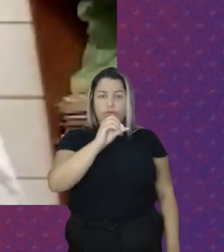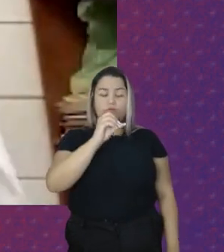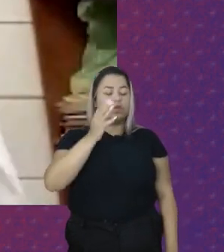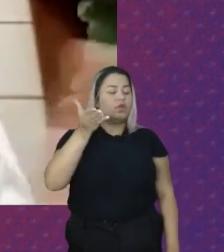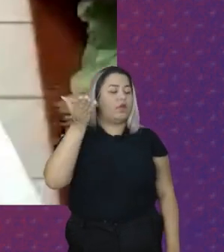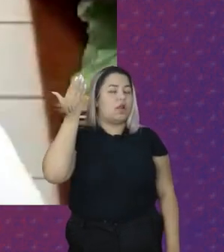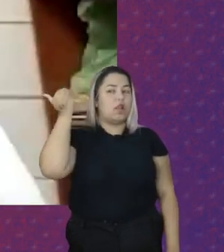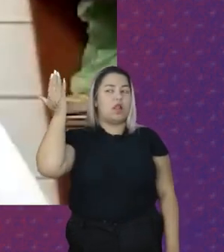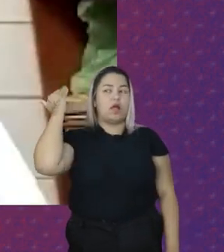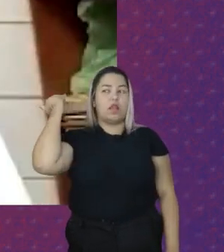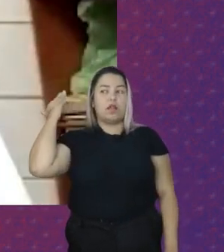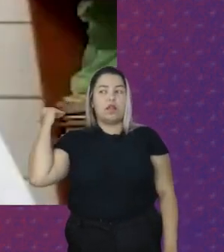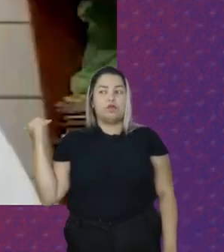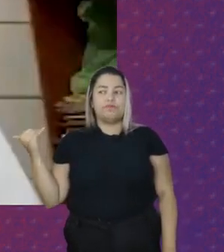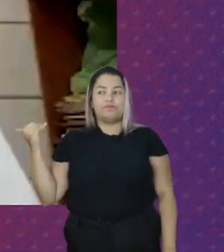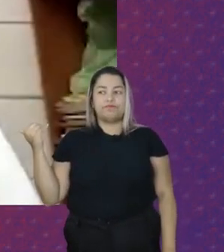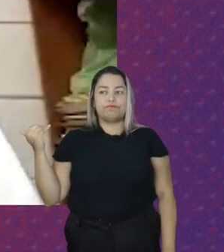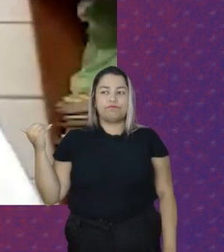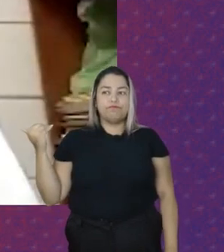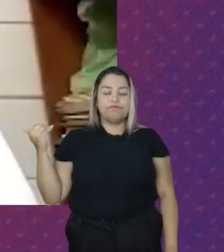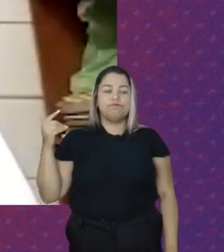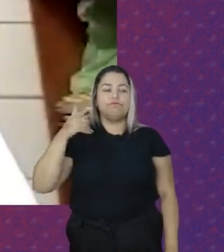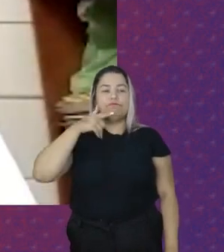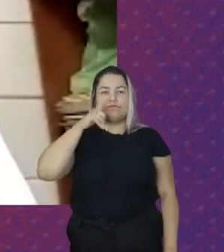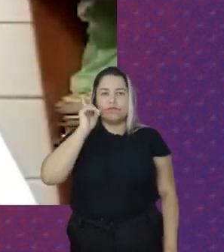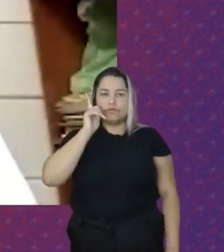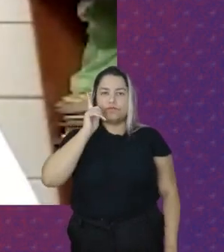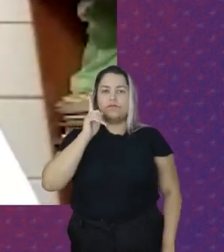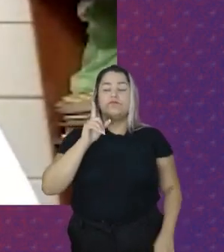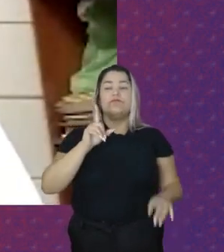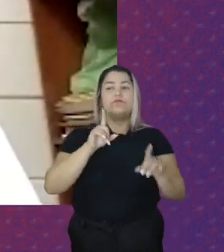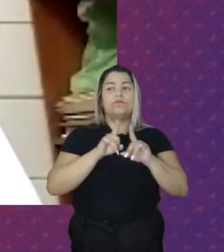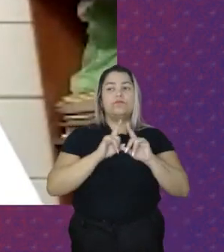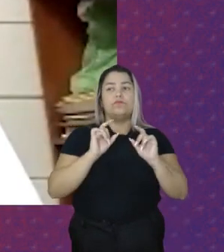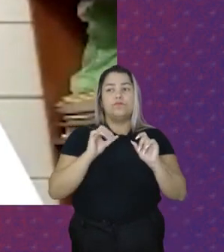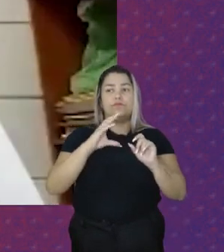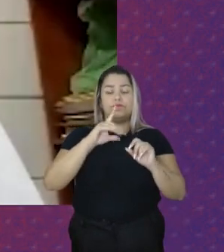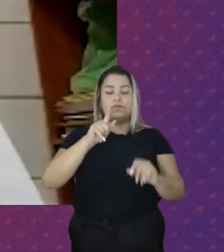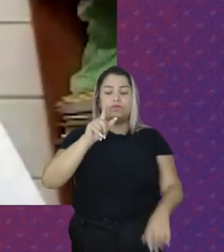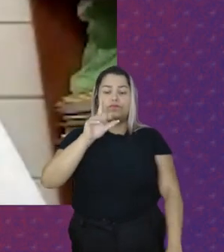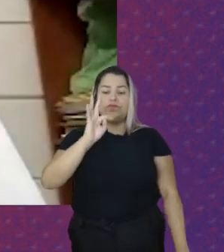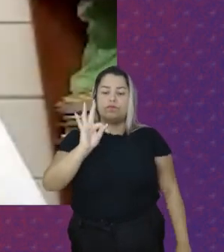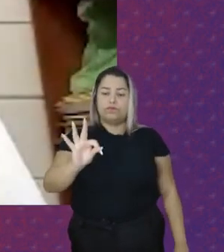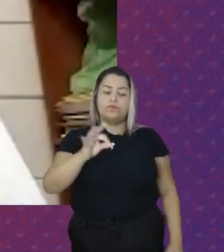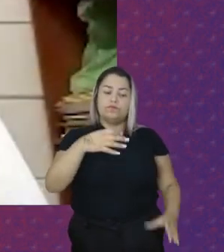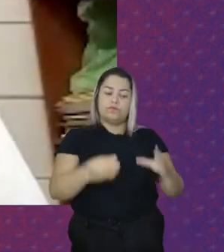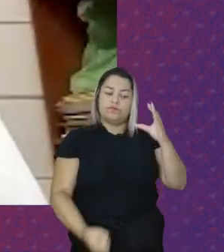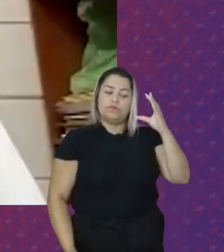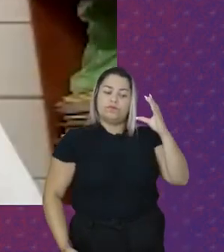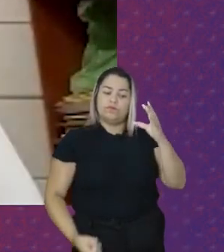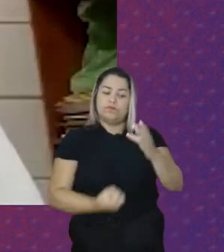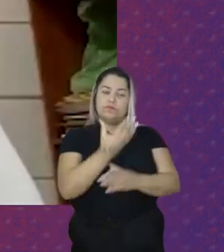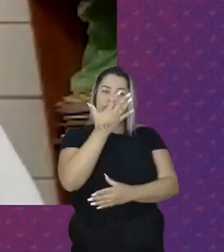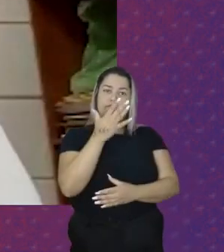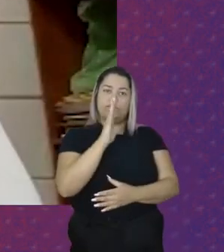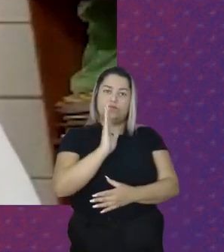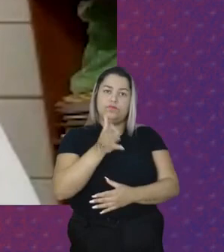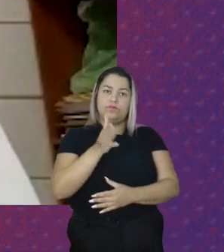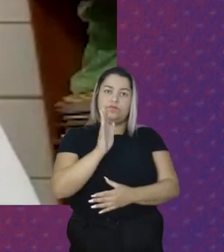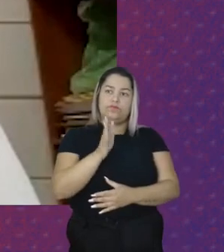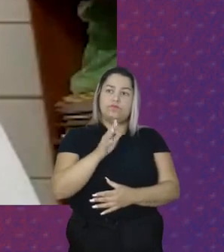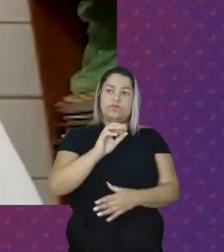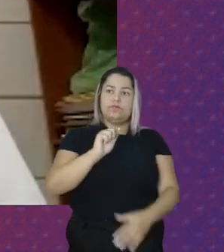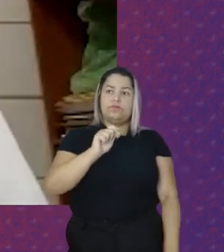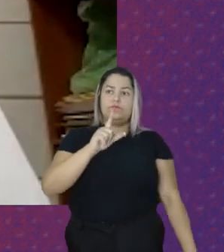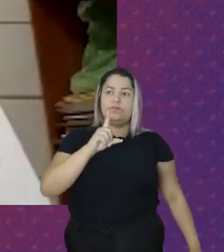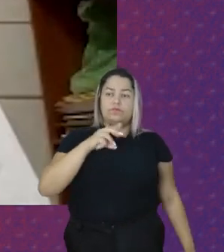Passado É anterior Ao CLP Quando a CLP Foi criada Já a dona Laudelina De